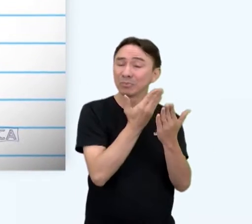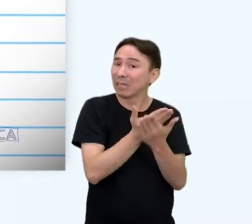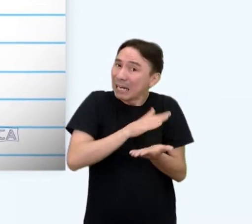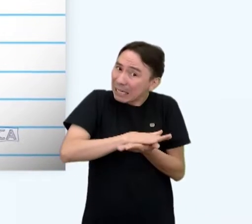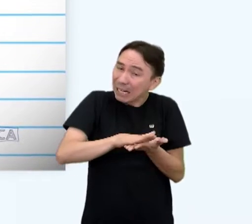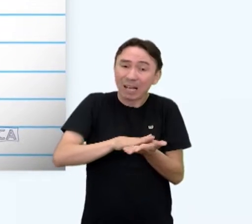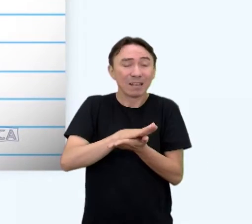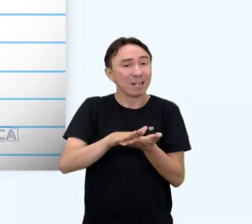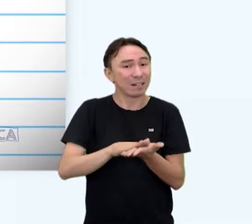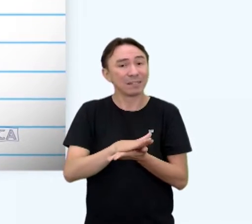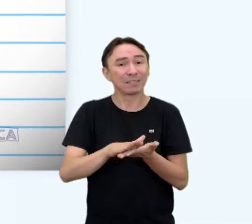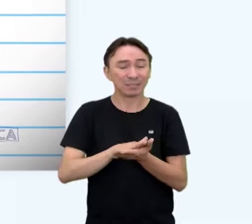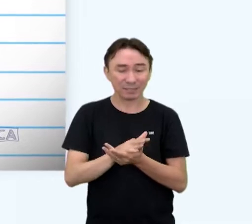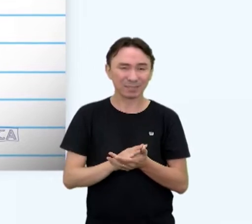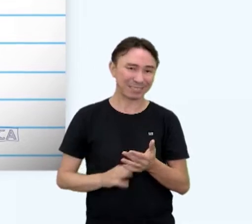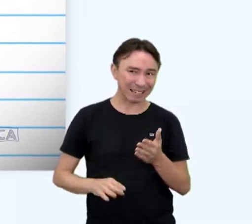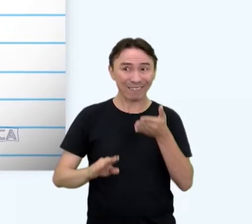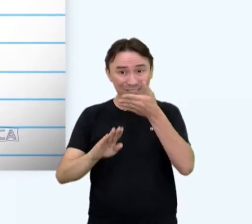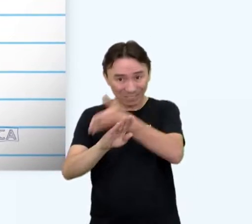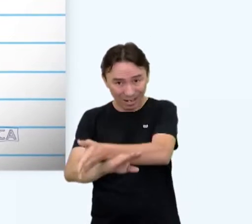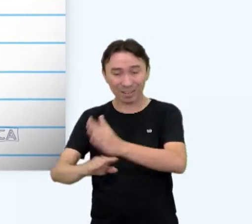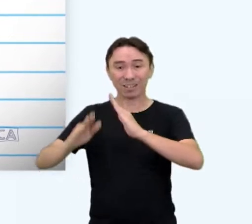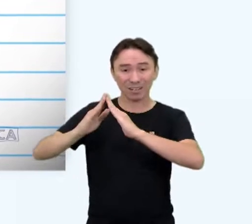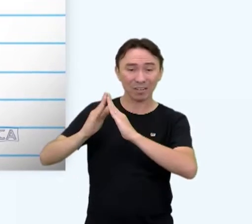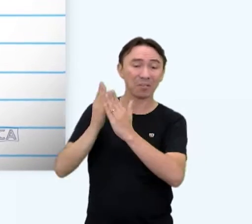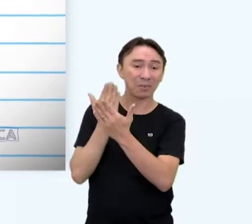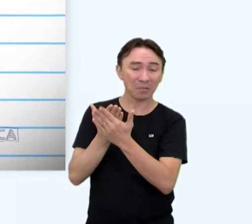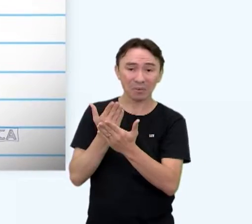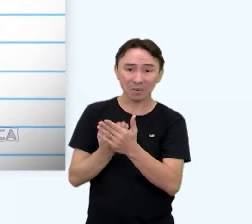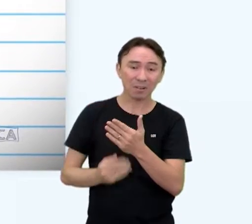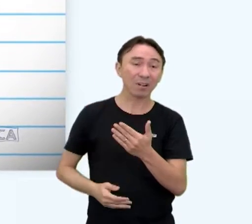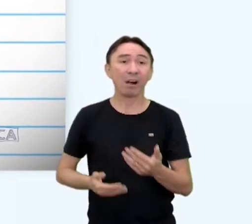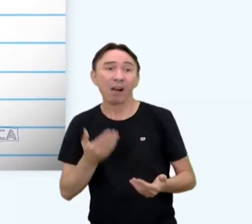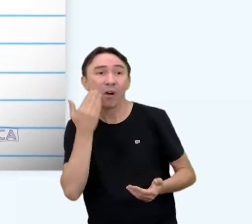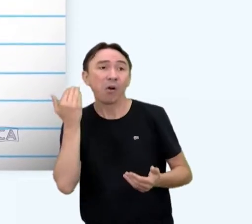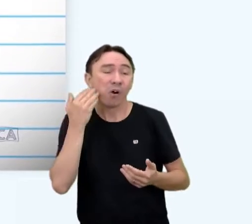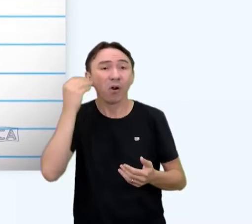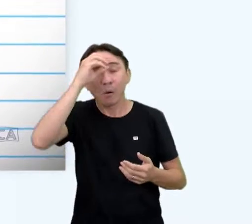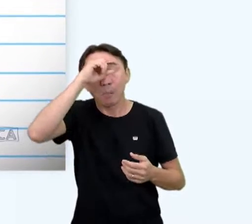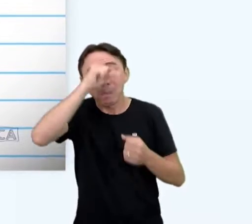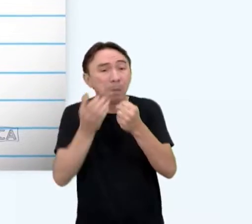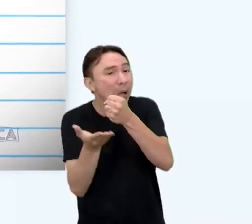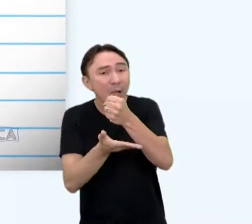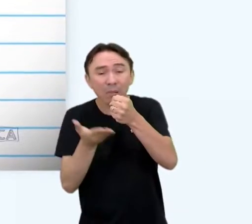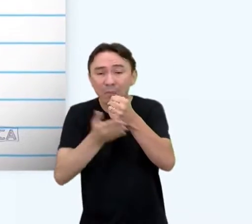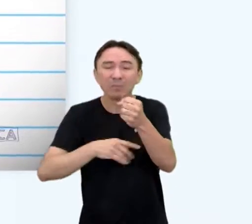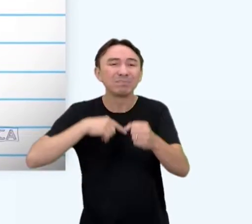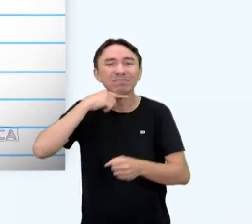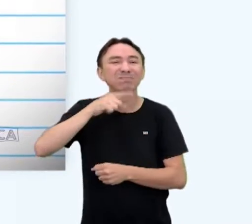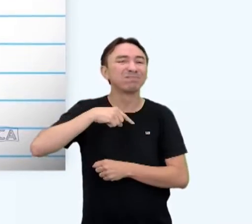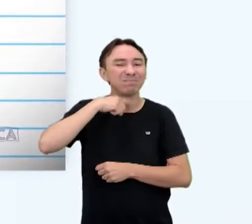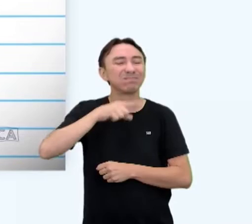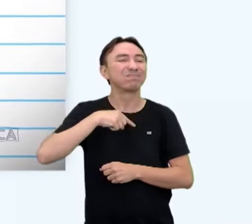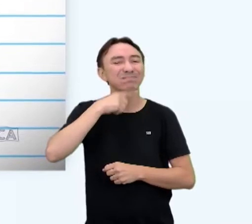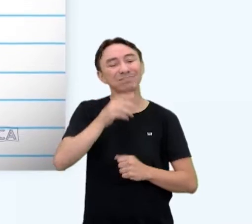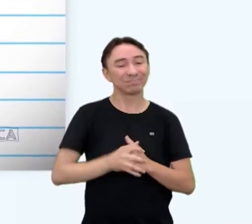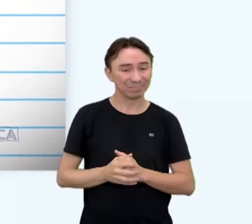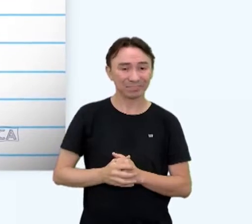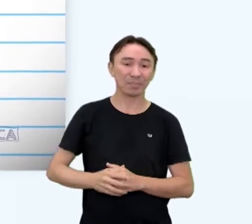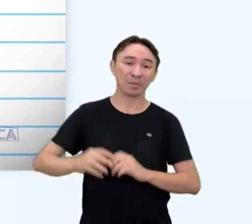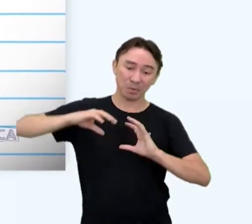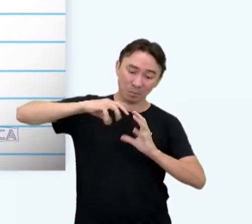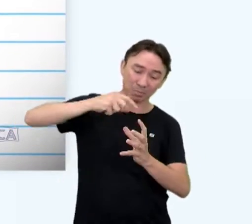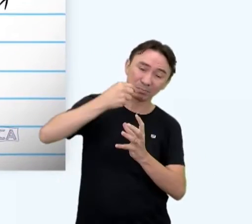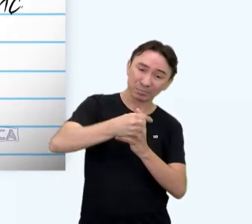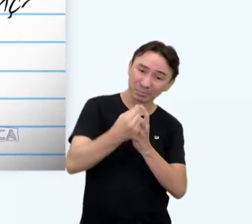E entre as que frequentam, muitas não conseguem aprender os conteúdos mais básicos. Estima-se que, no mundo, pelo menos